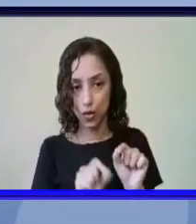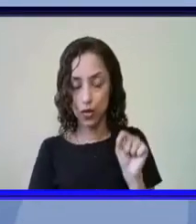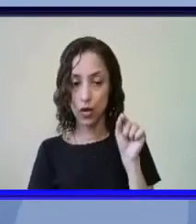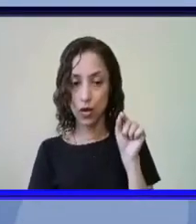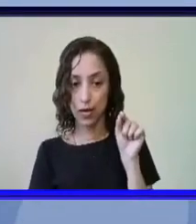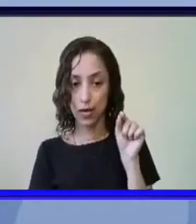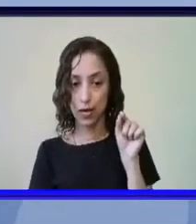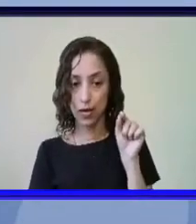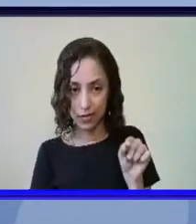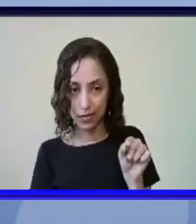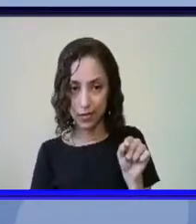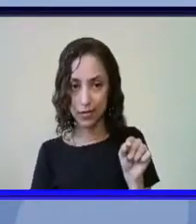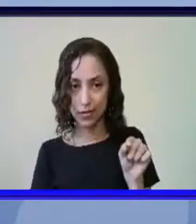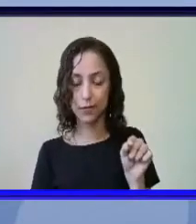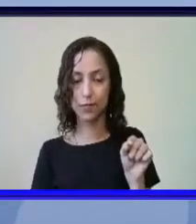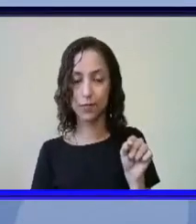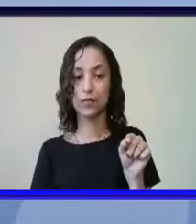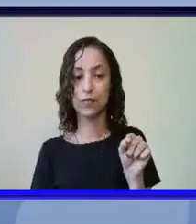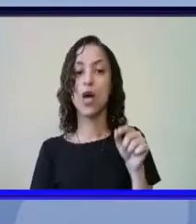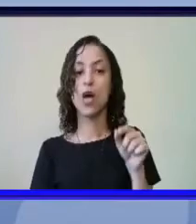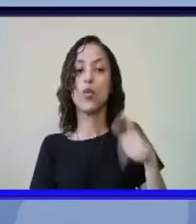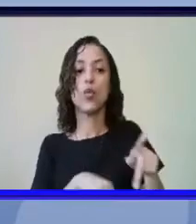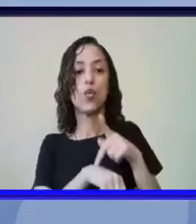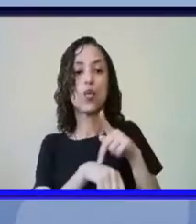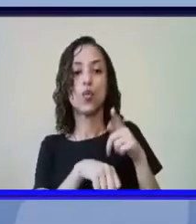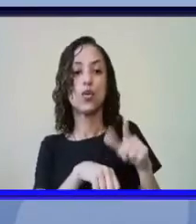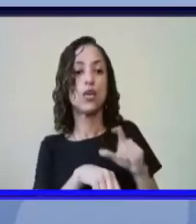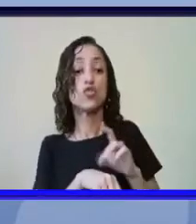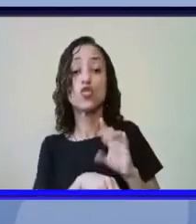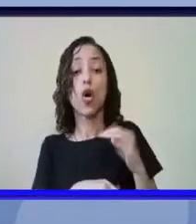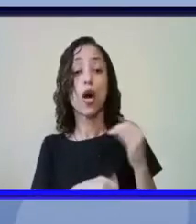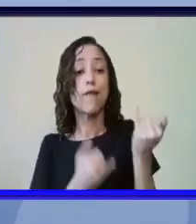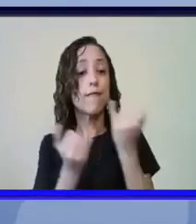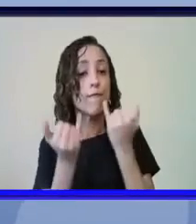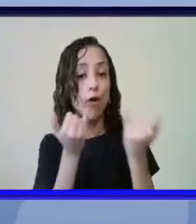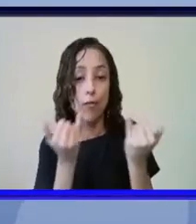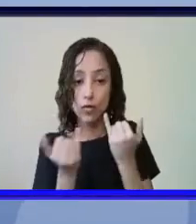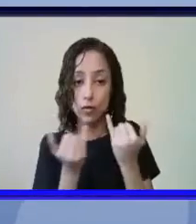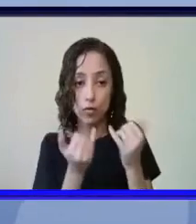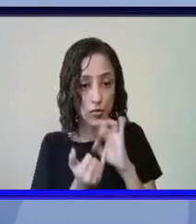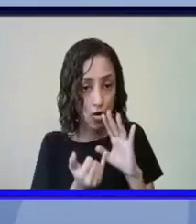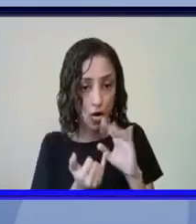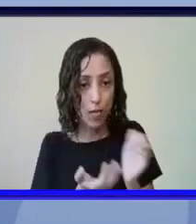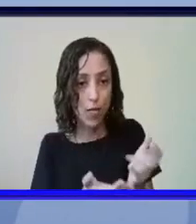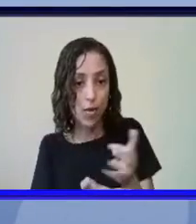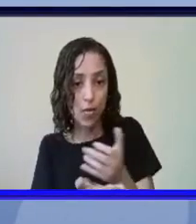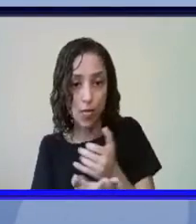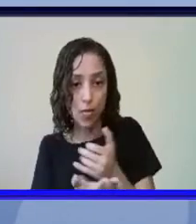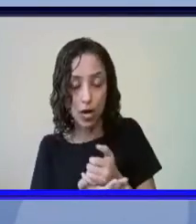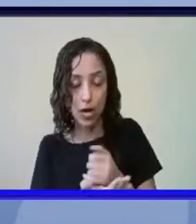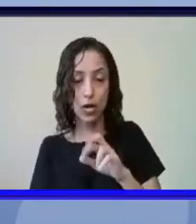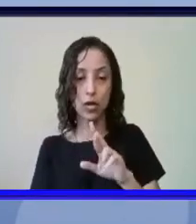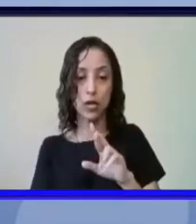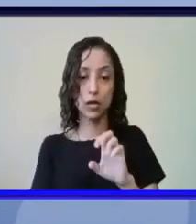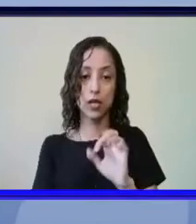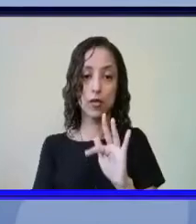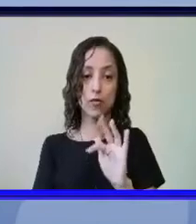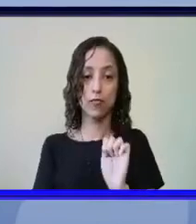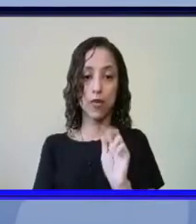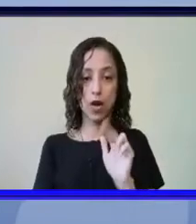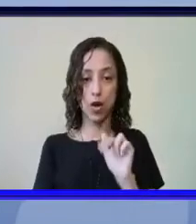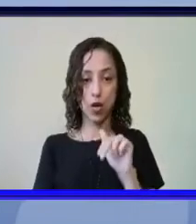é somente informações de dados tá o programa refauna ele